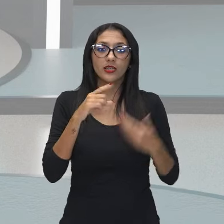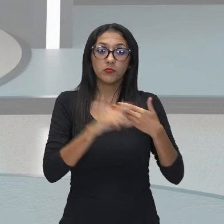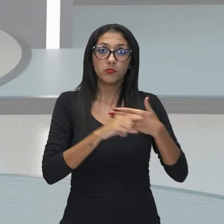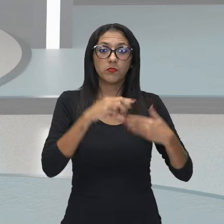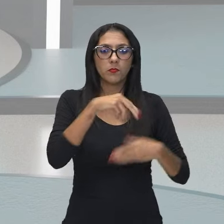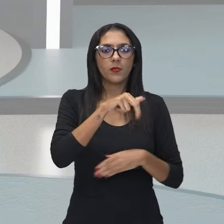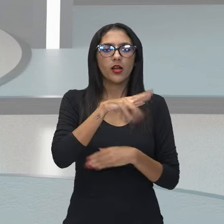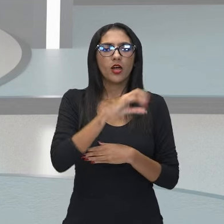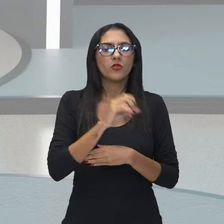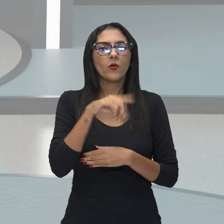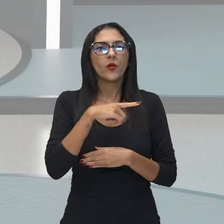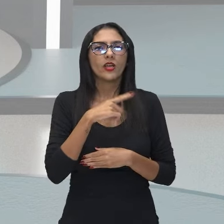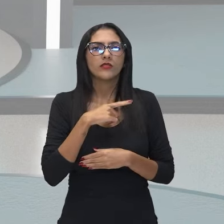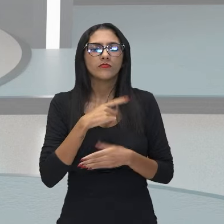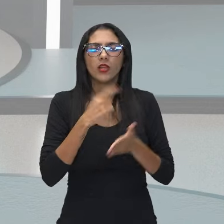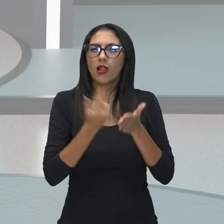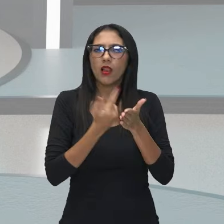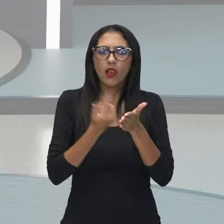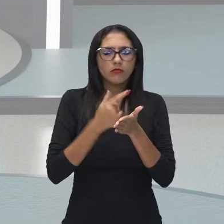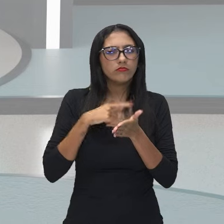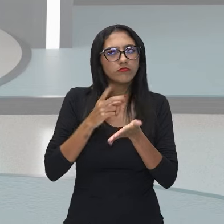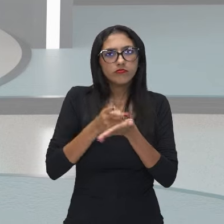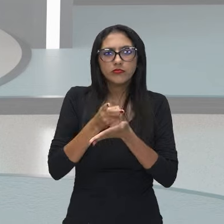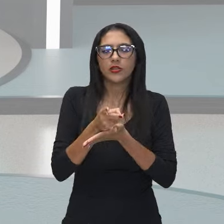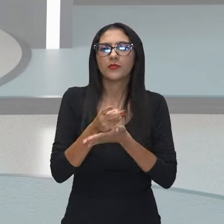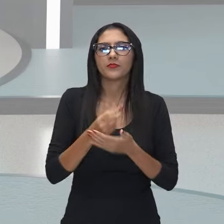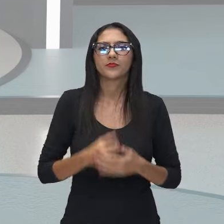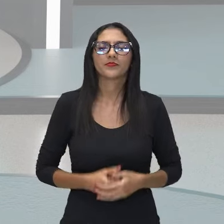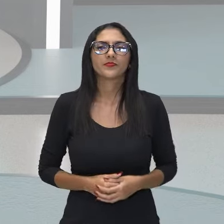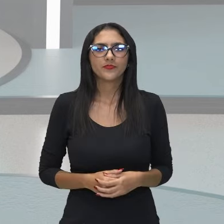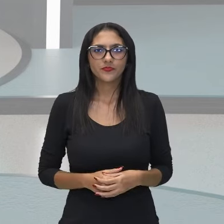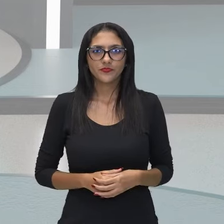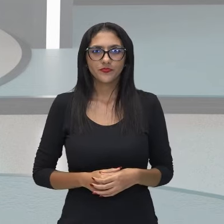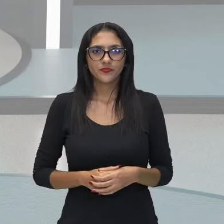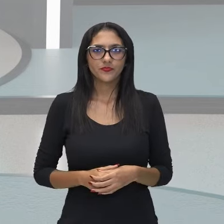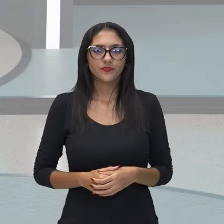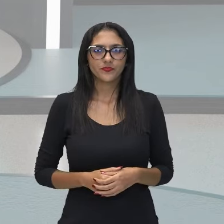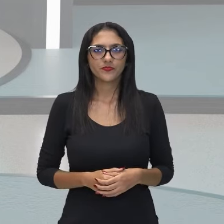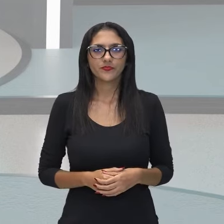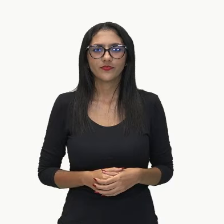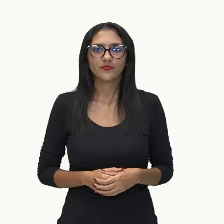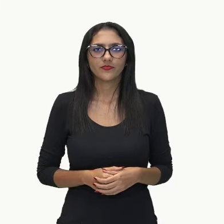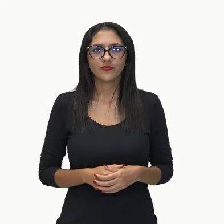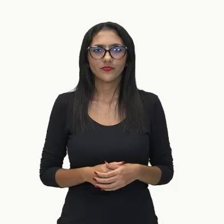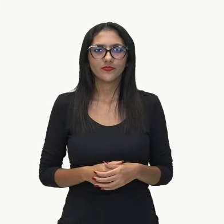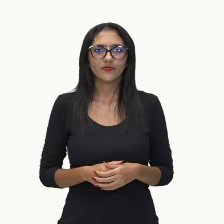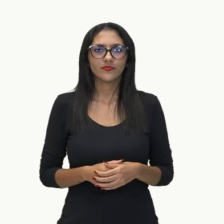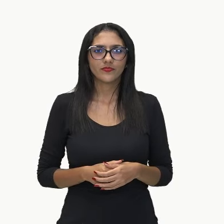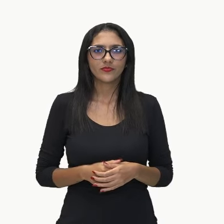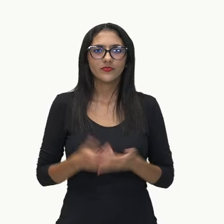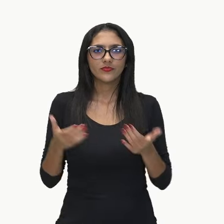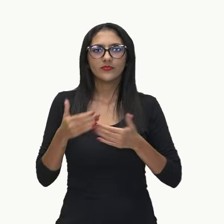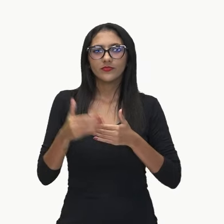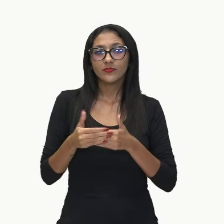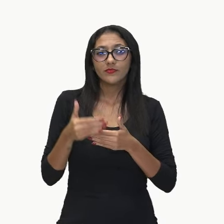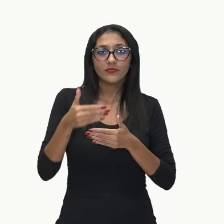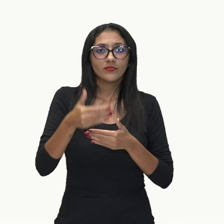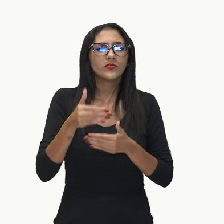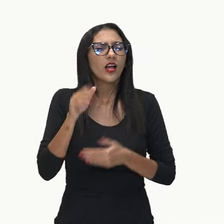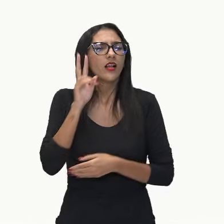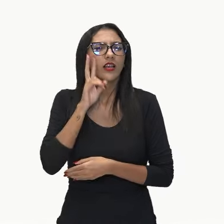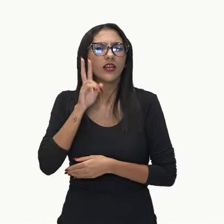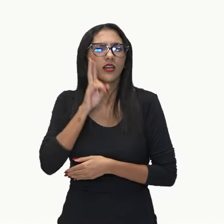escreveu ao longo de toda a sua vida, certo? E aí agora, avançando, eu falei anteriormente